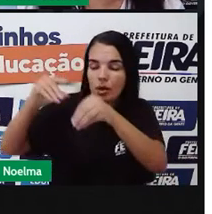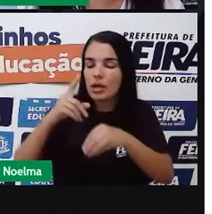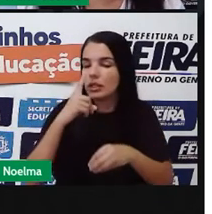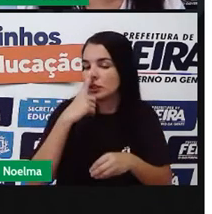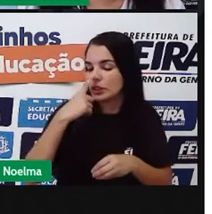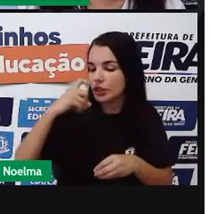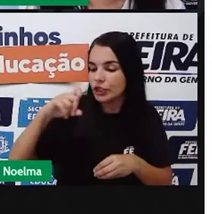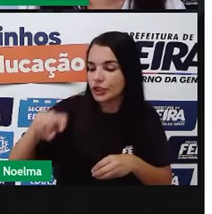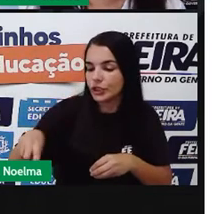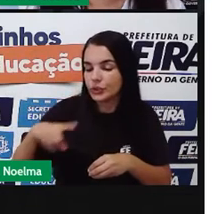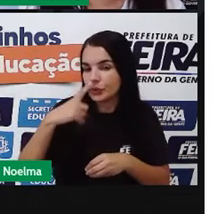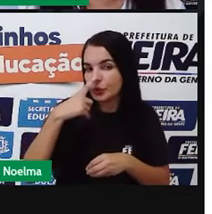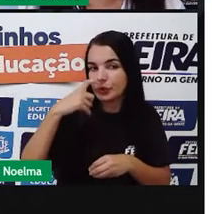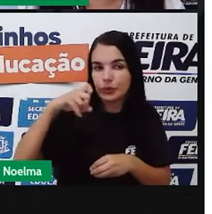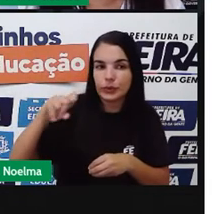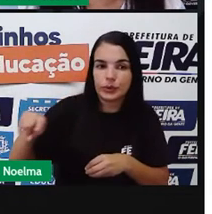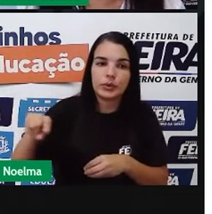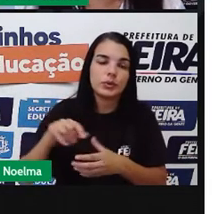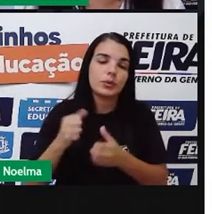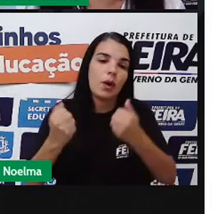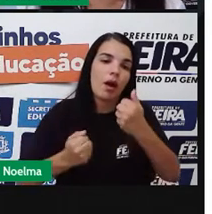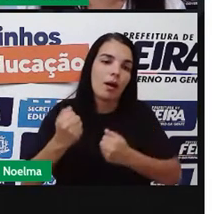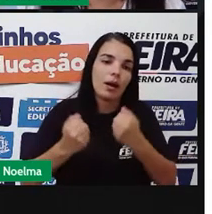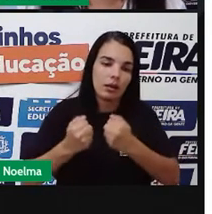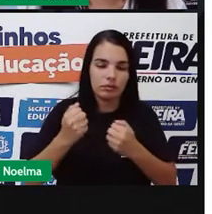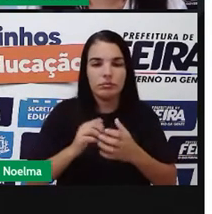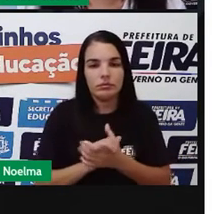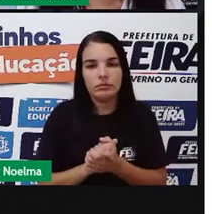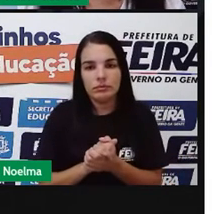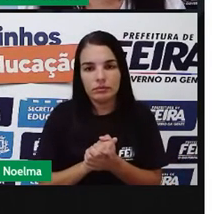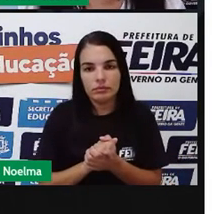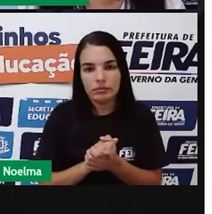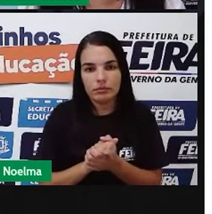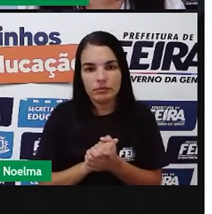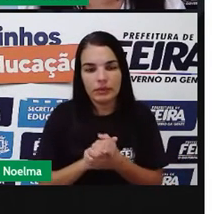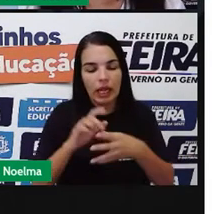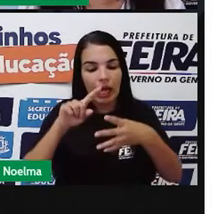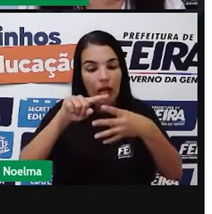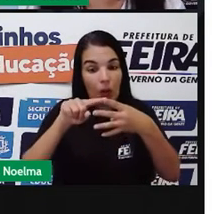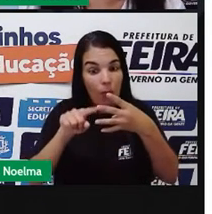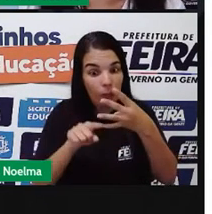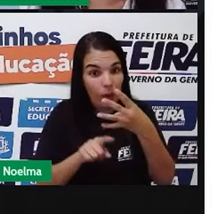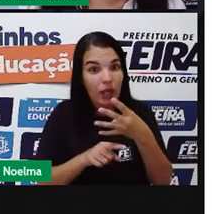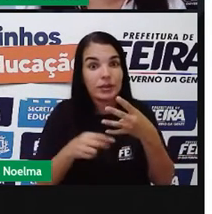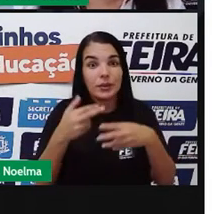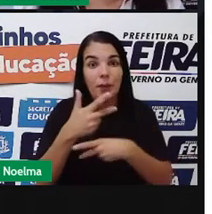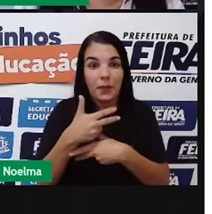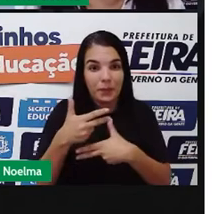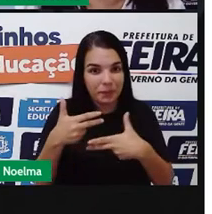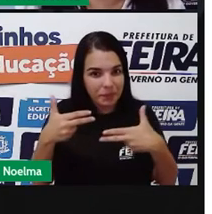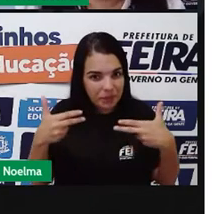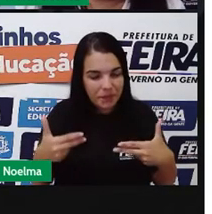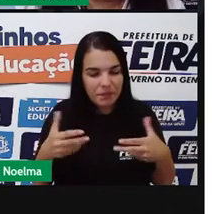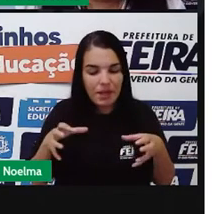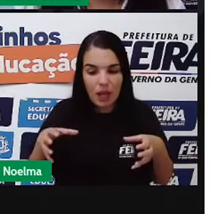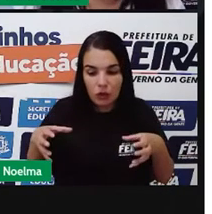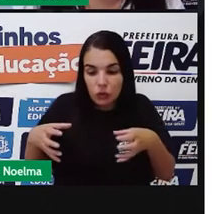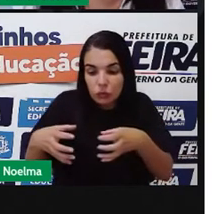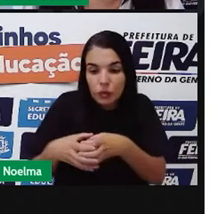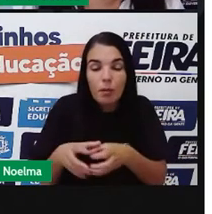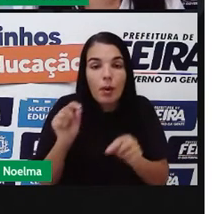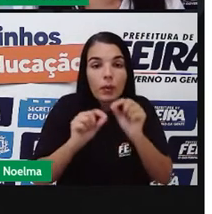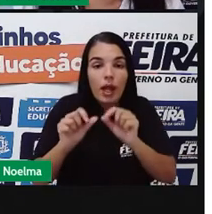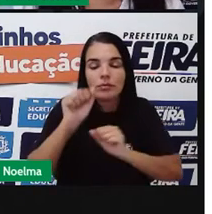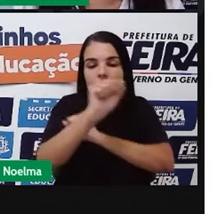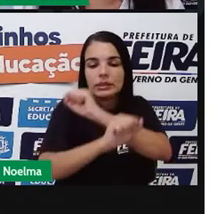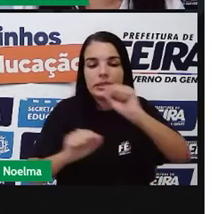urbana e o manejo dos resíduos sólidos. Esses quatro itens, eles formam aí o